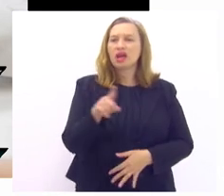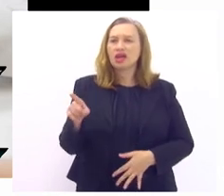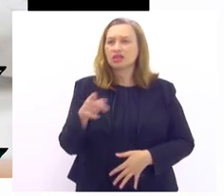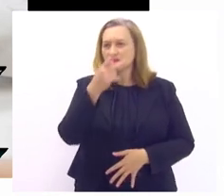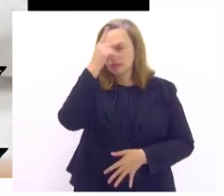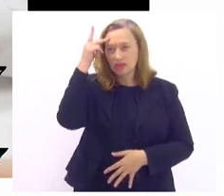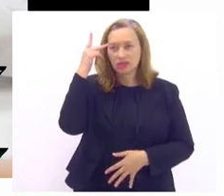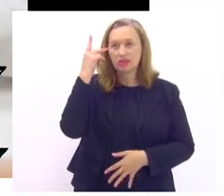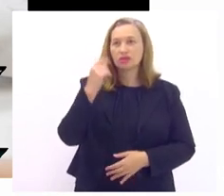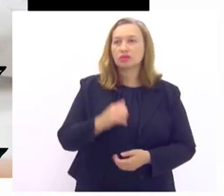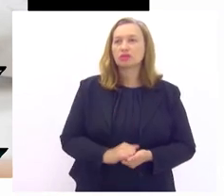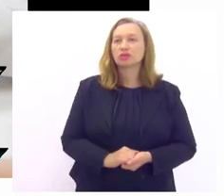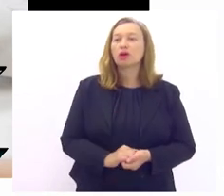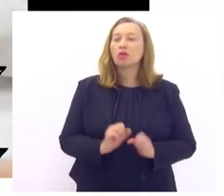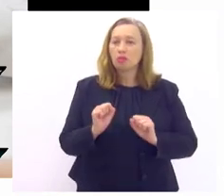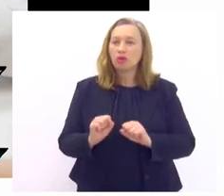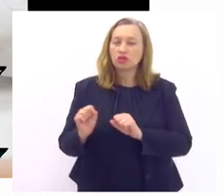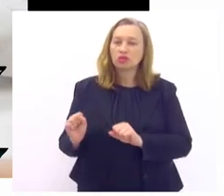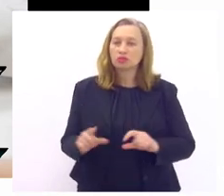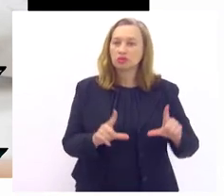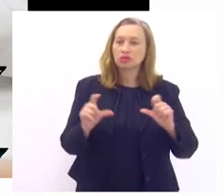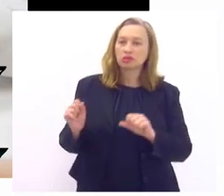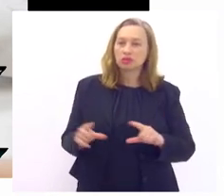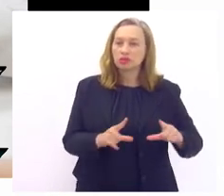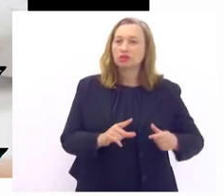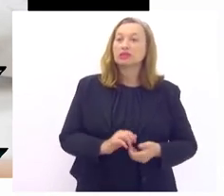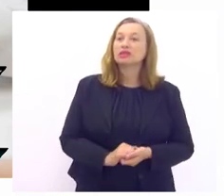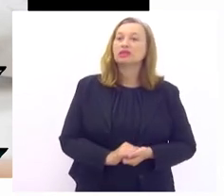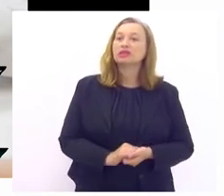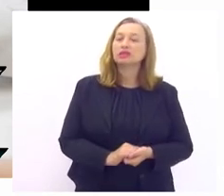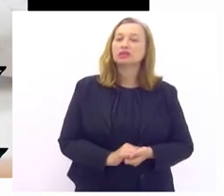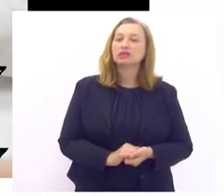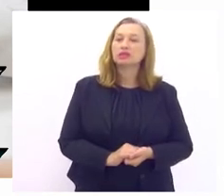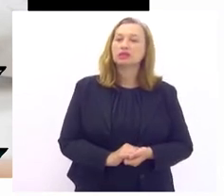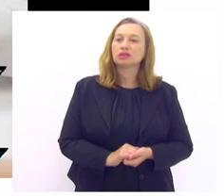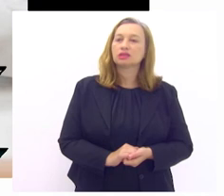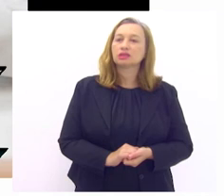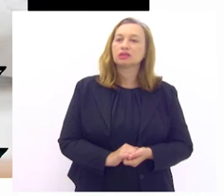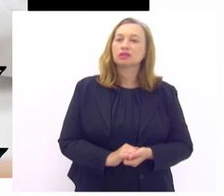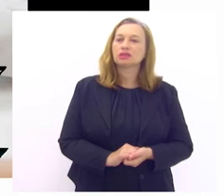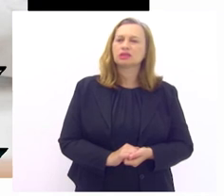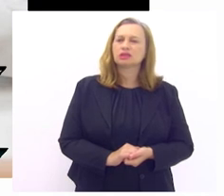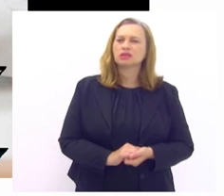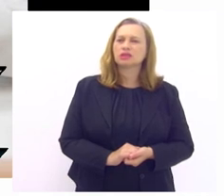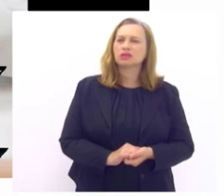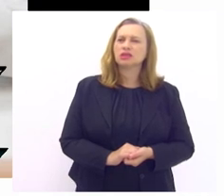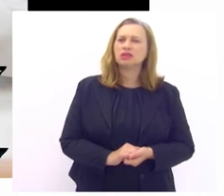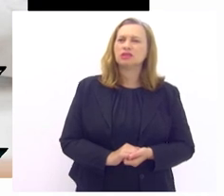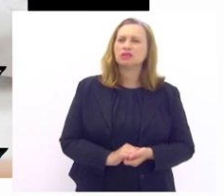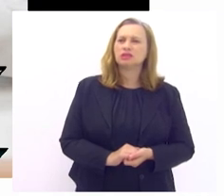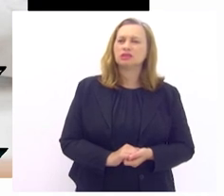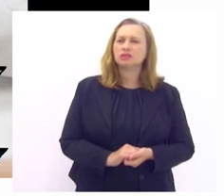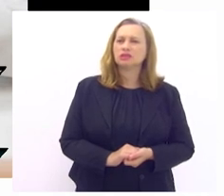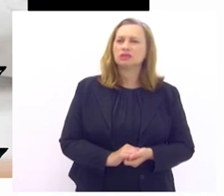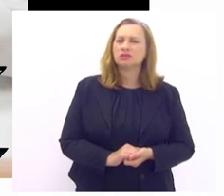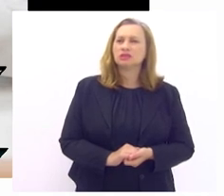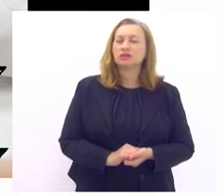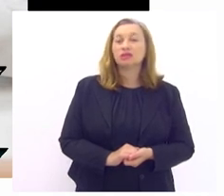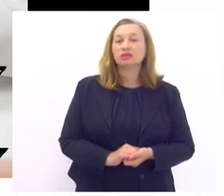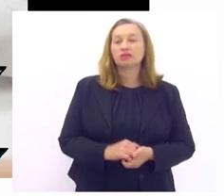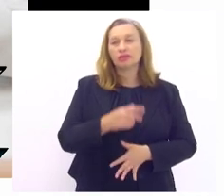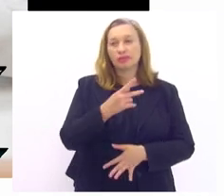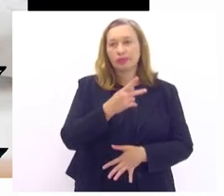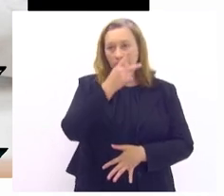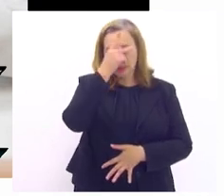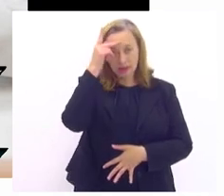pode pular pode pode para chegar na isso pode pode pular dessas pessoas